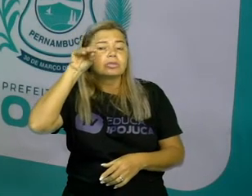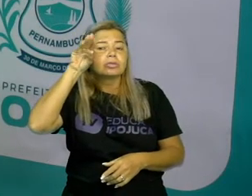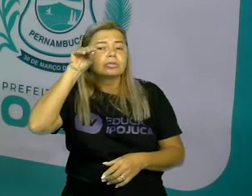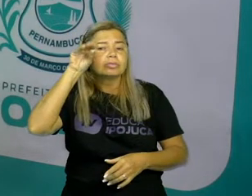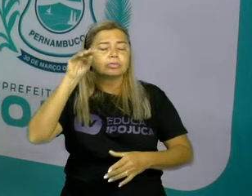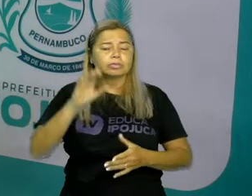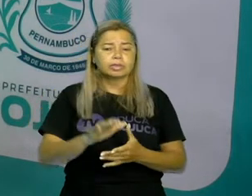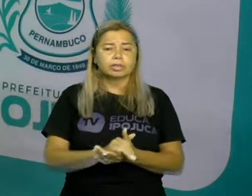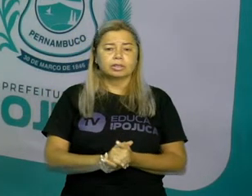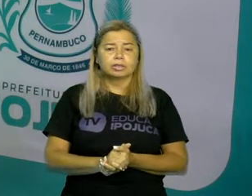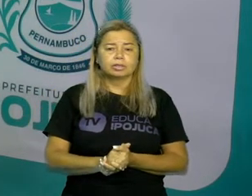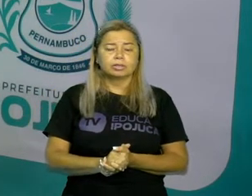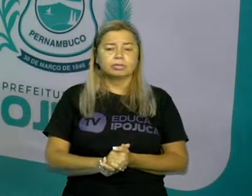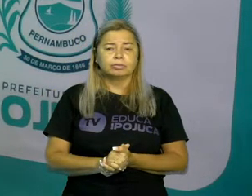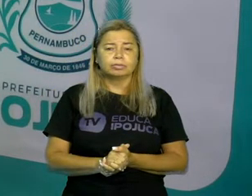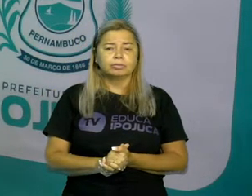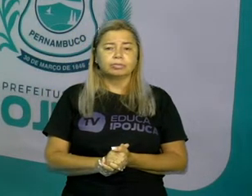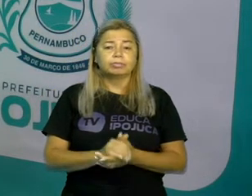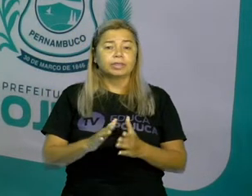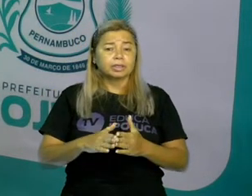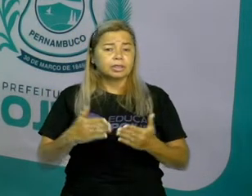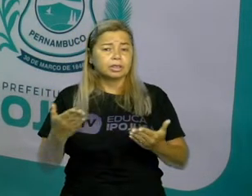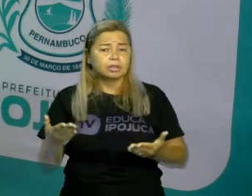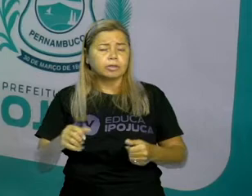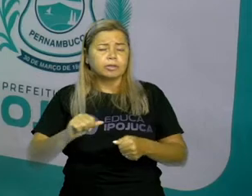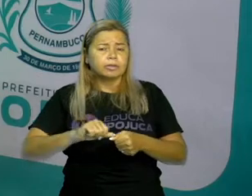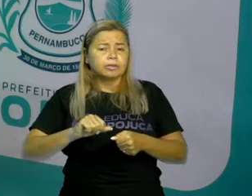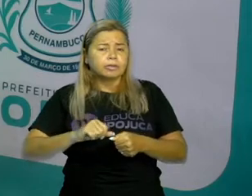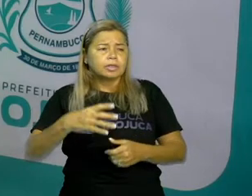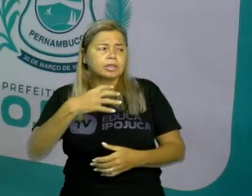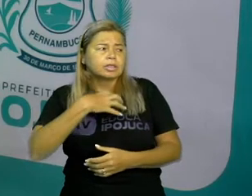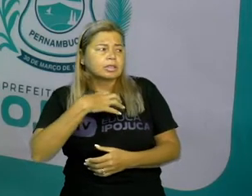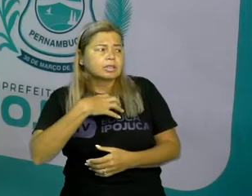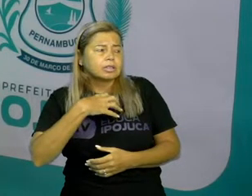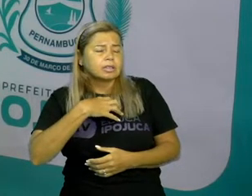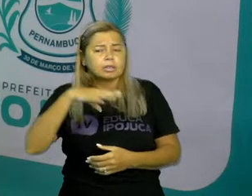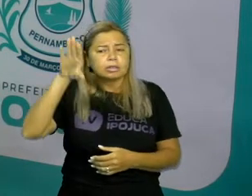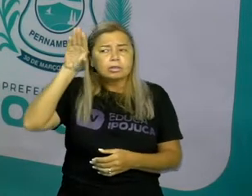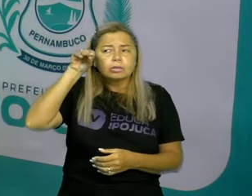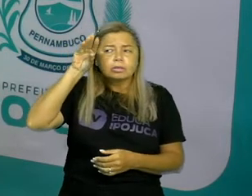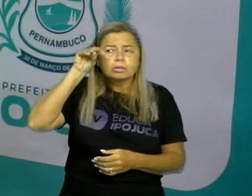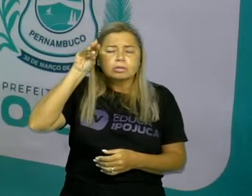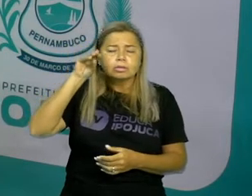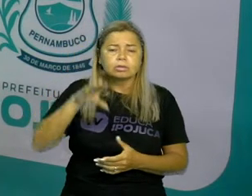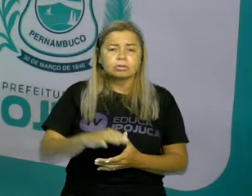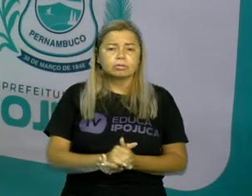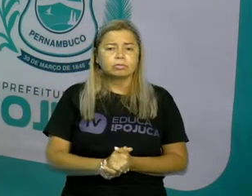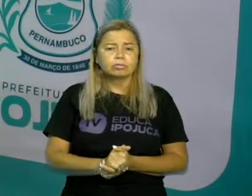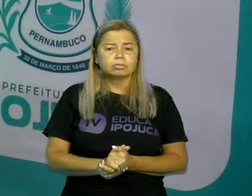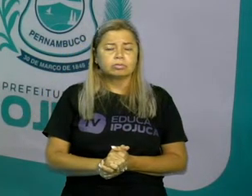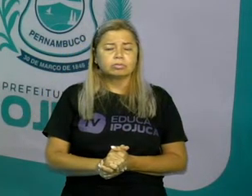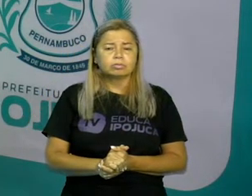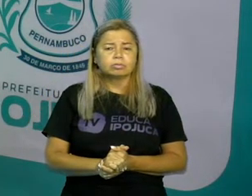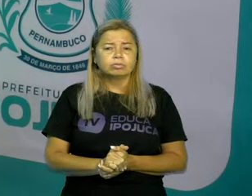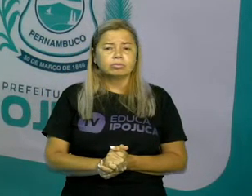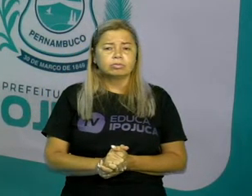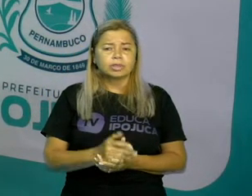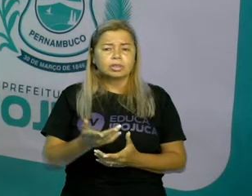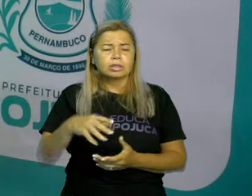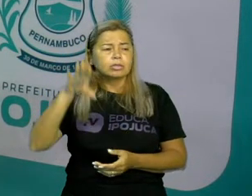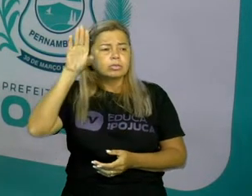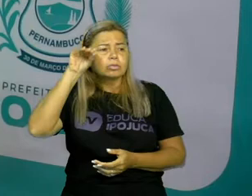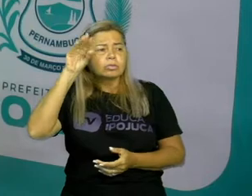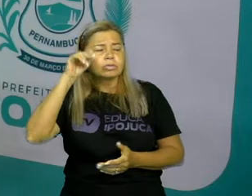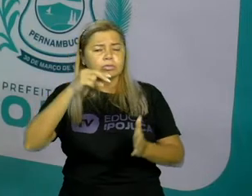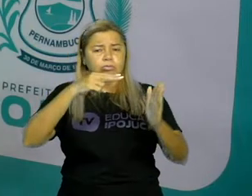gênero textual é aguçar a nossa curiosidade, certo? A curiosidade do leitor para